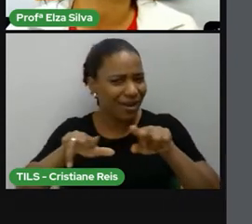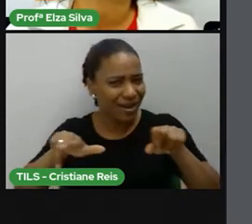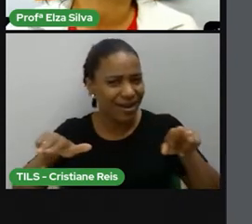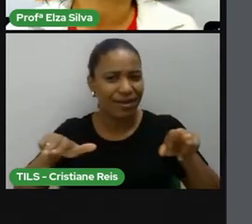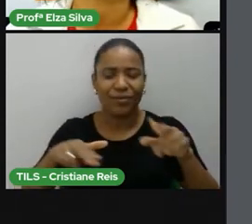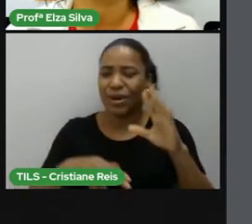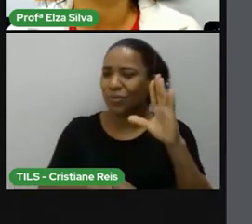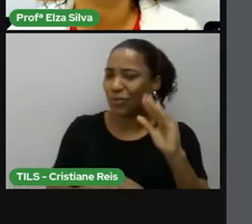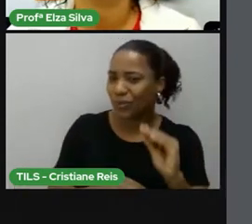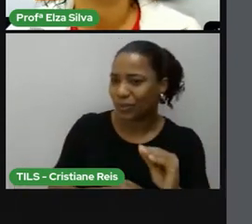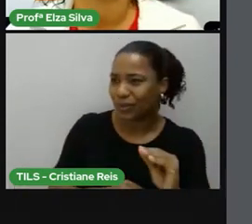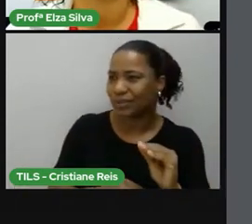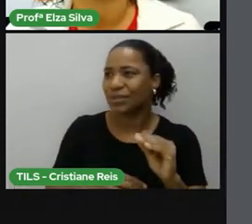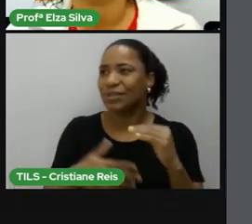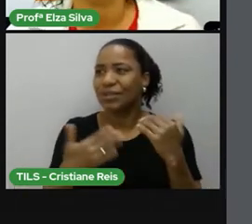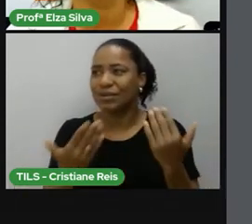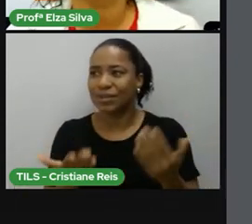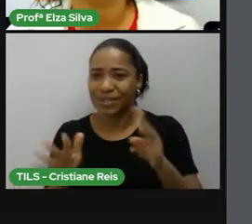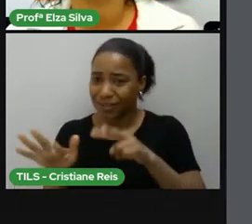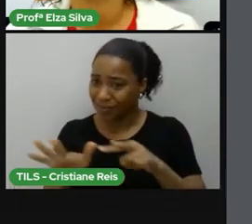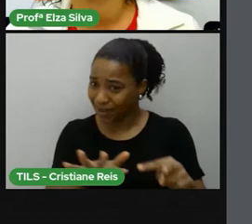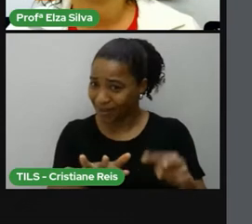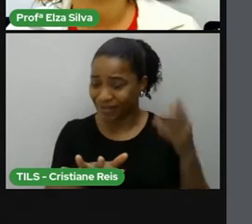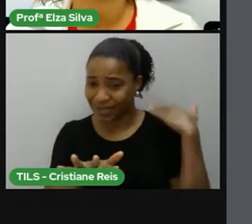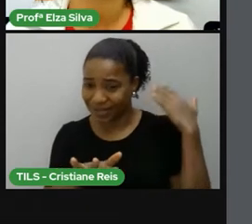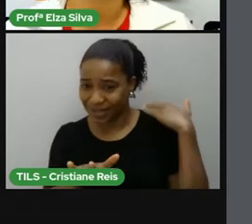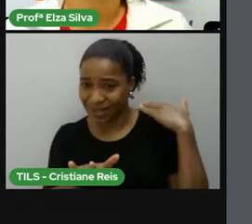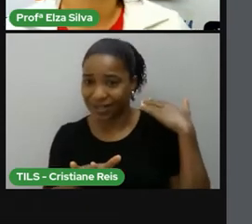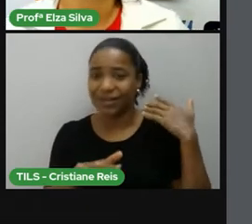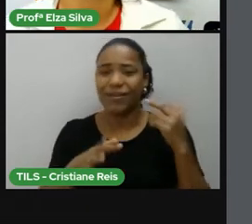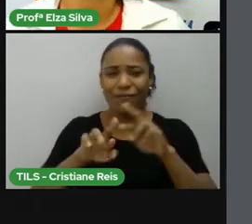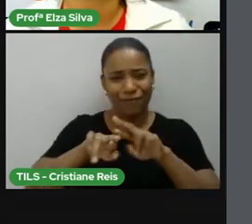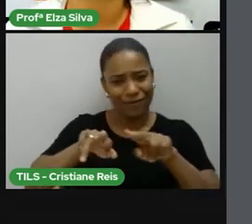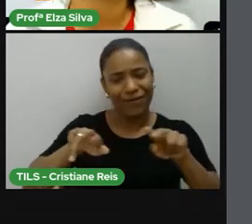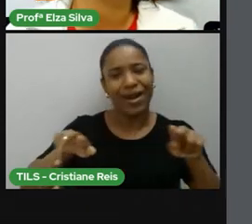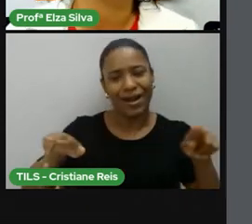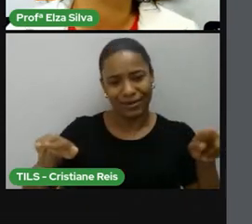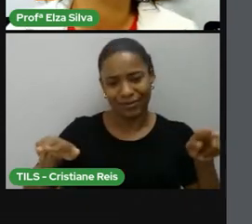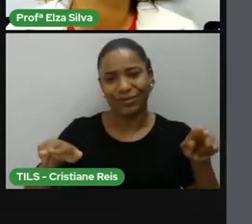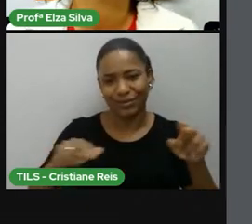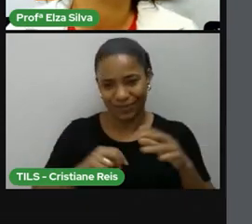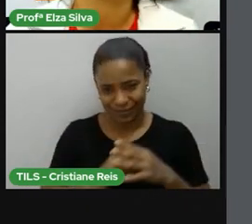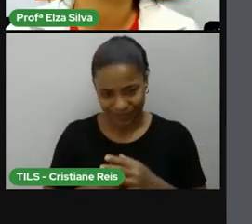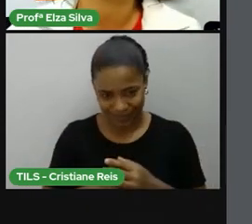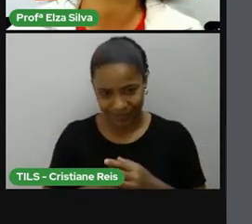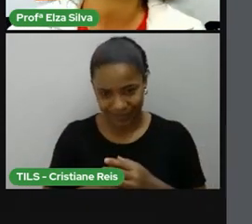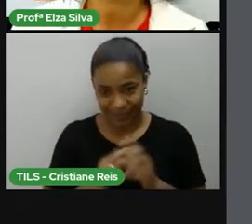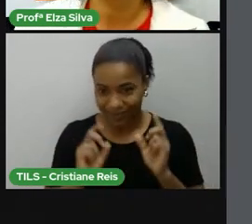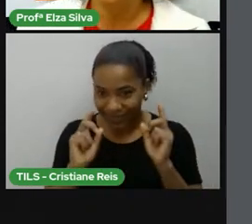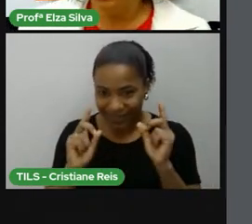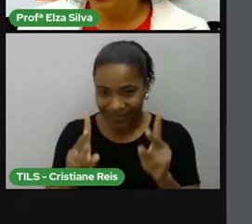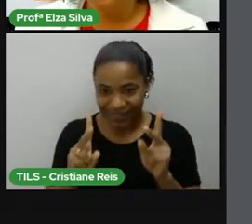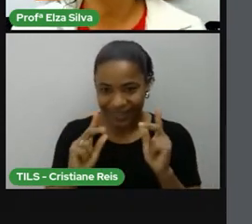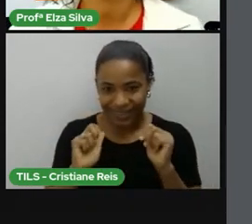a noite, last week, semana passada, and so on, e assim por diante. Ok?